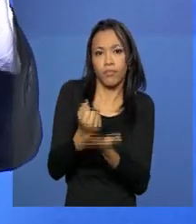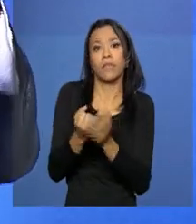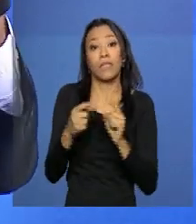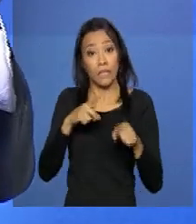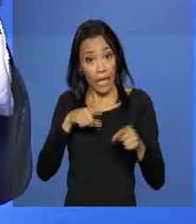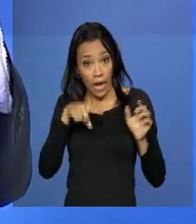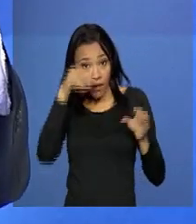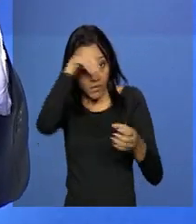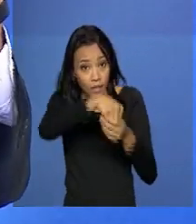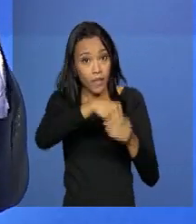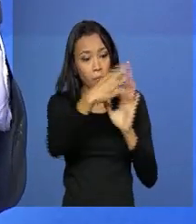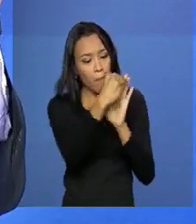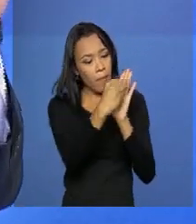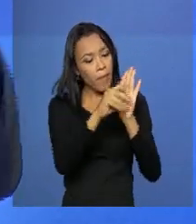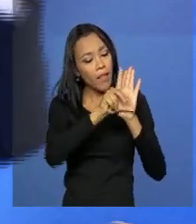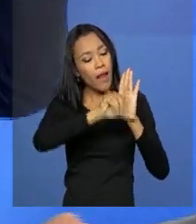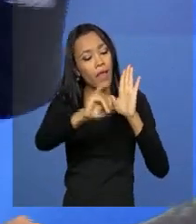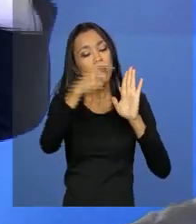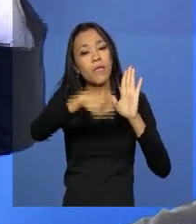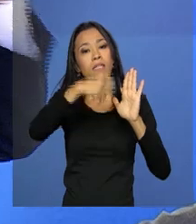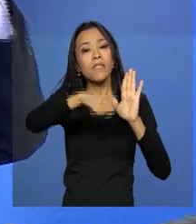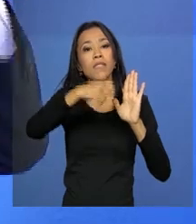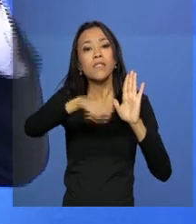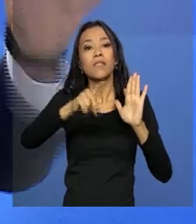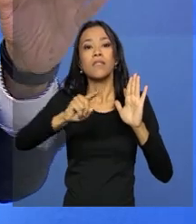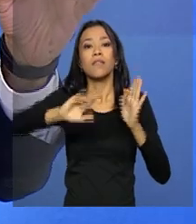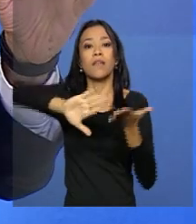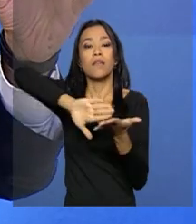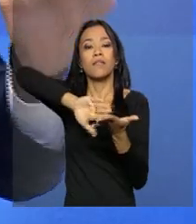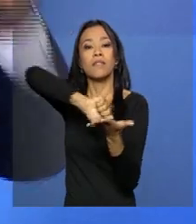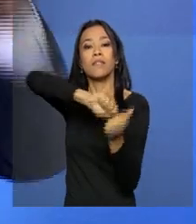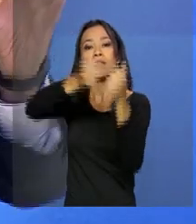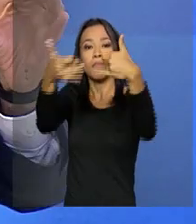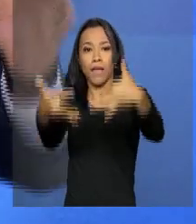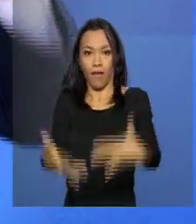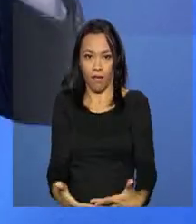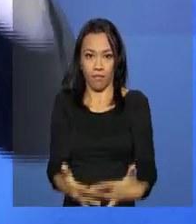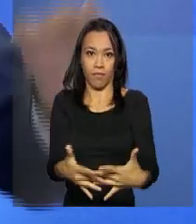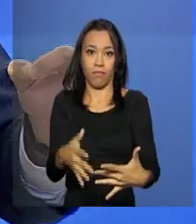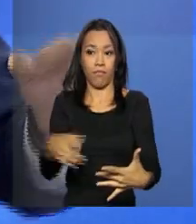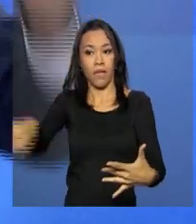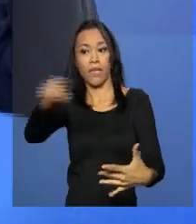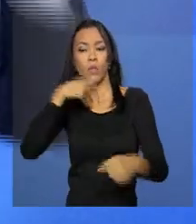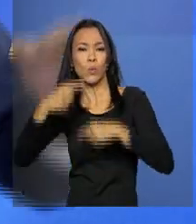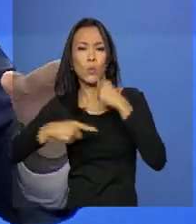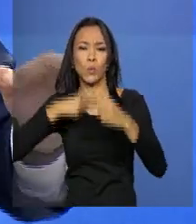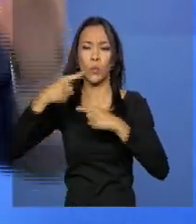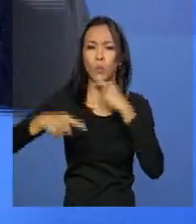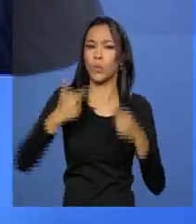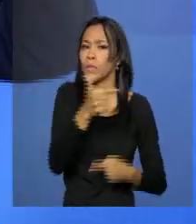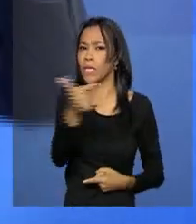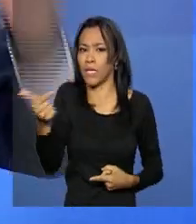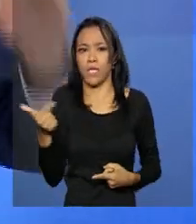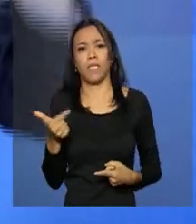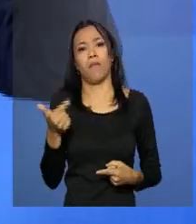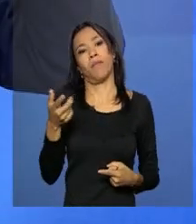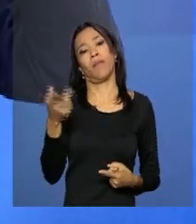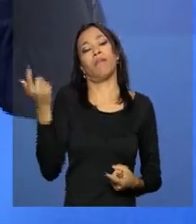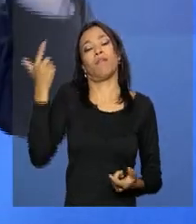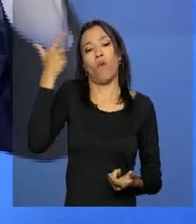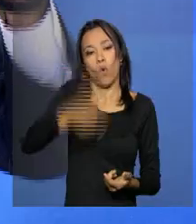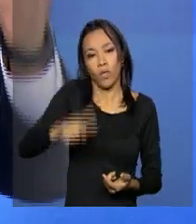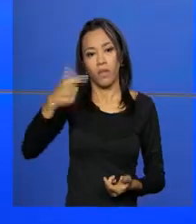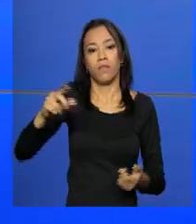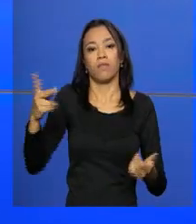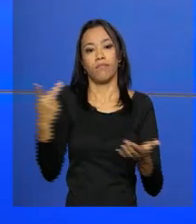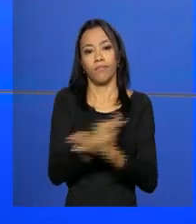mas que precisam ser interpretadas induvidosamente para que ninguém volte a repetir o